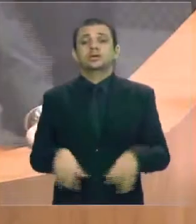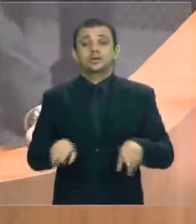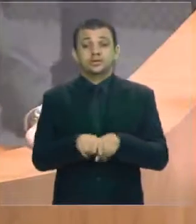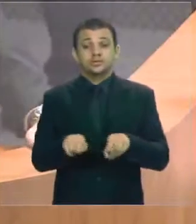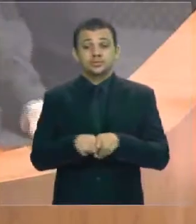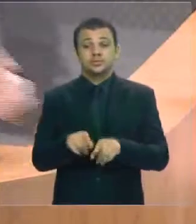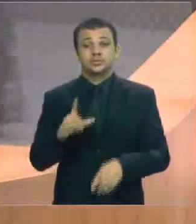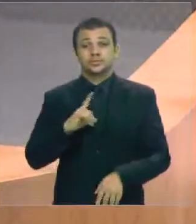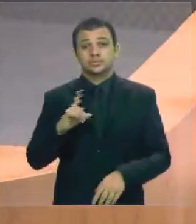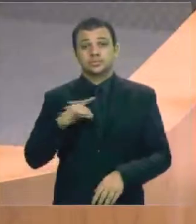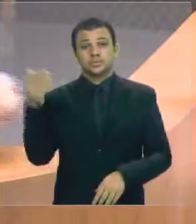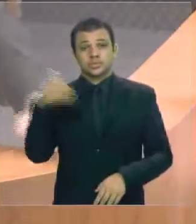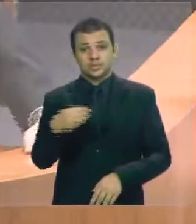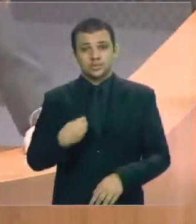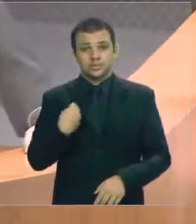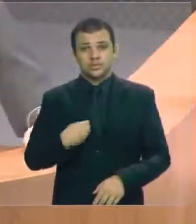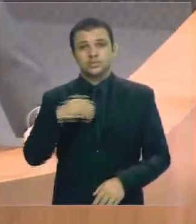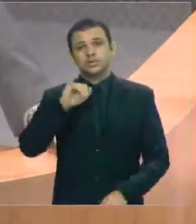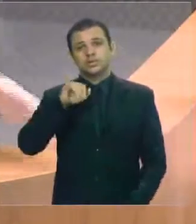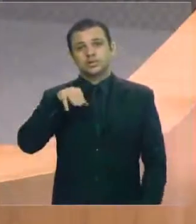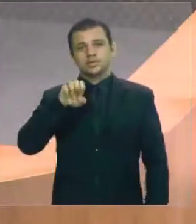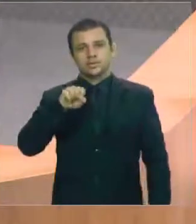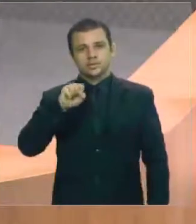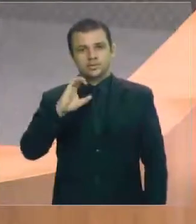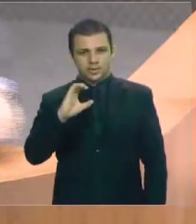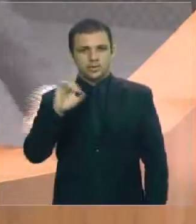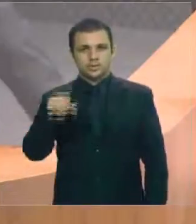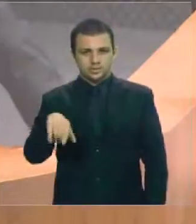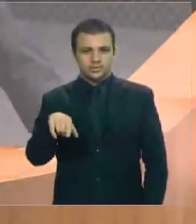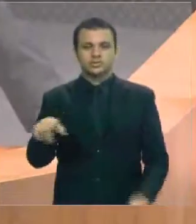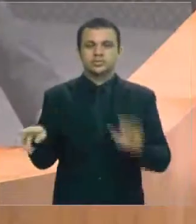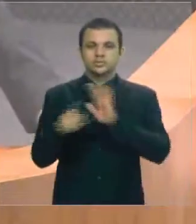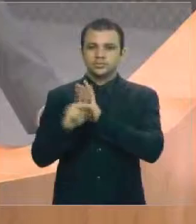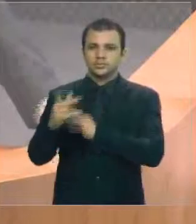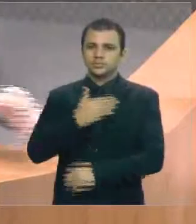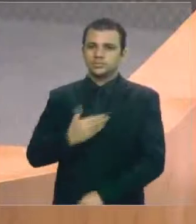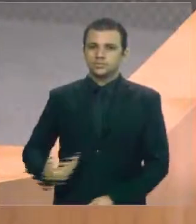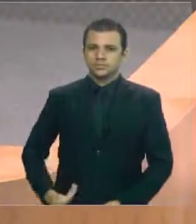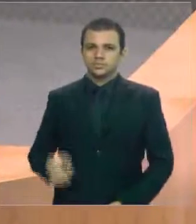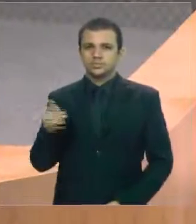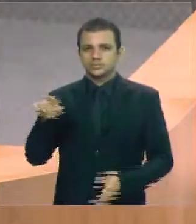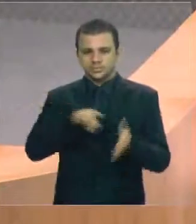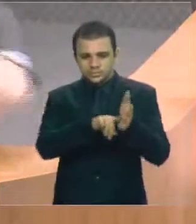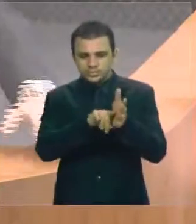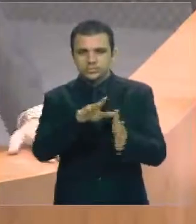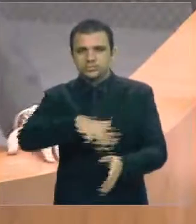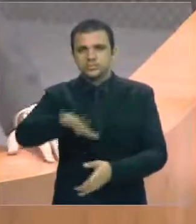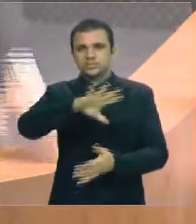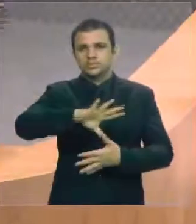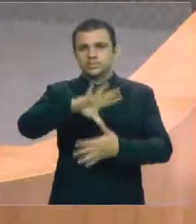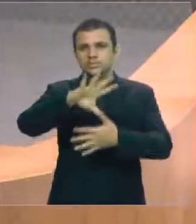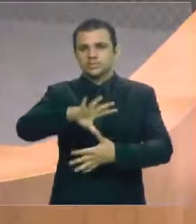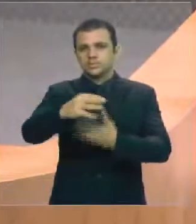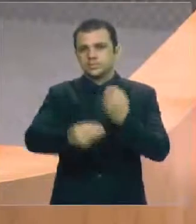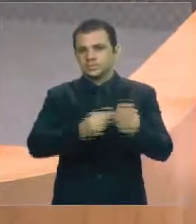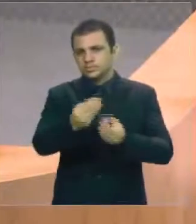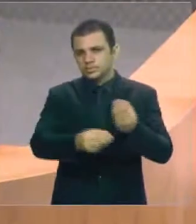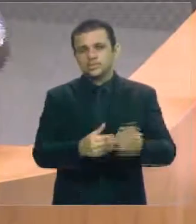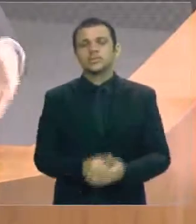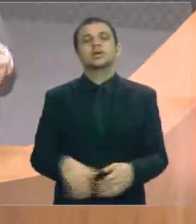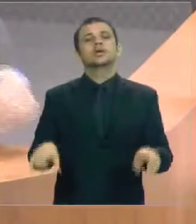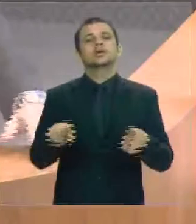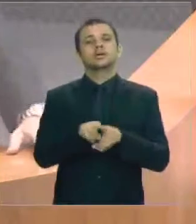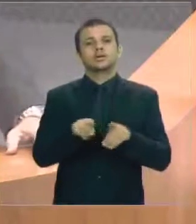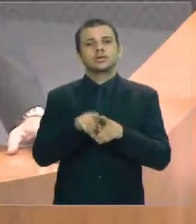do IMESC, órgão do governo, que é o órgão técnico para essa questão cartográfica. Tivemos representantes